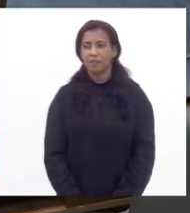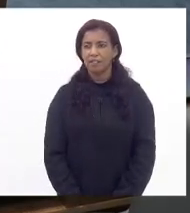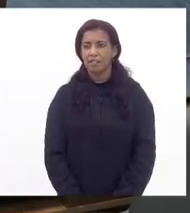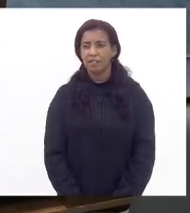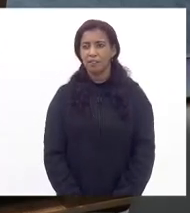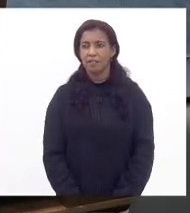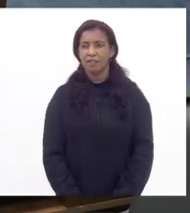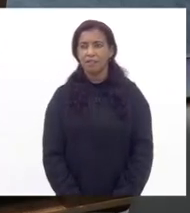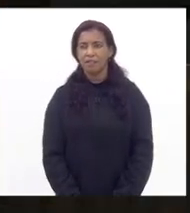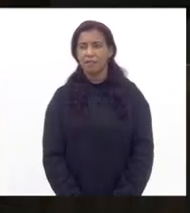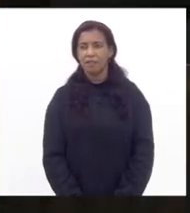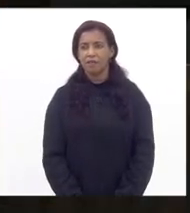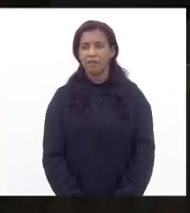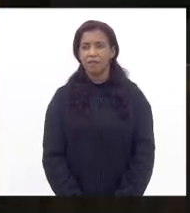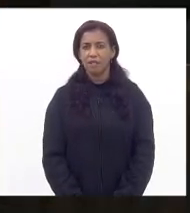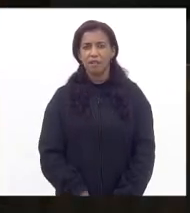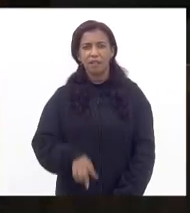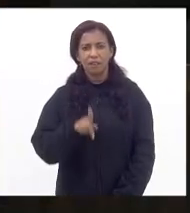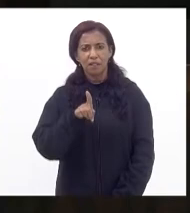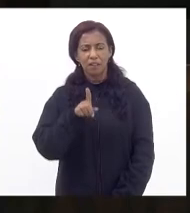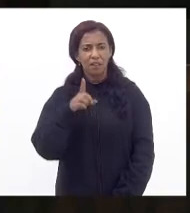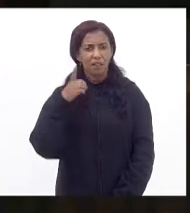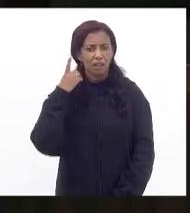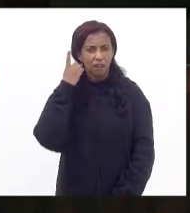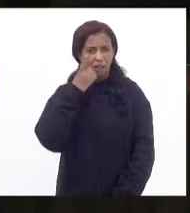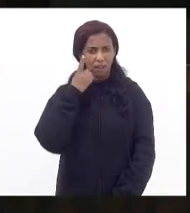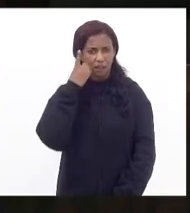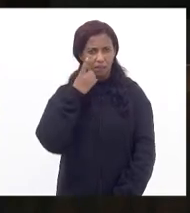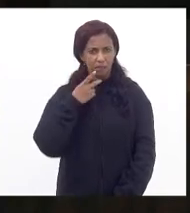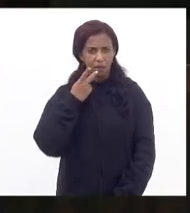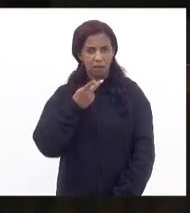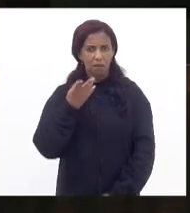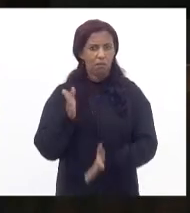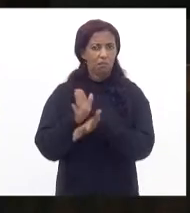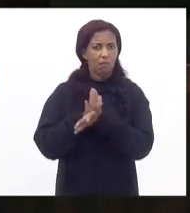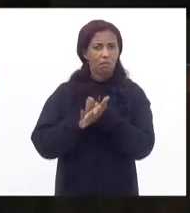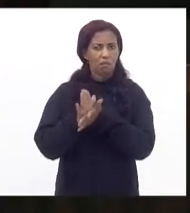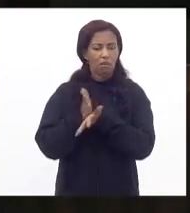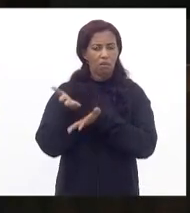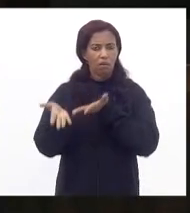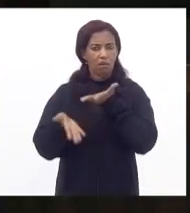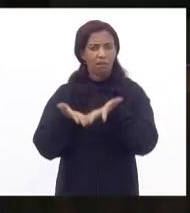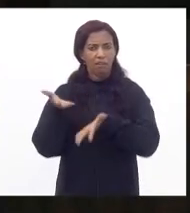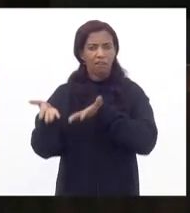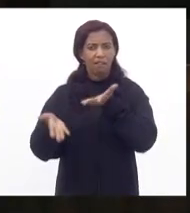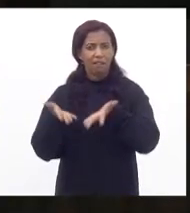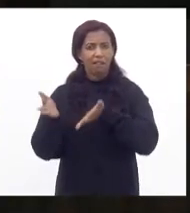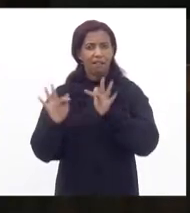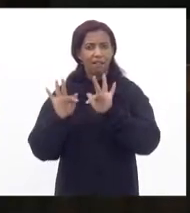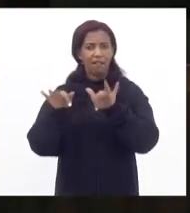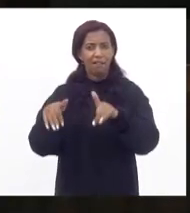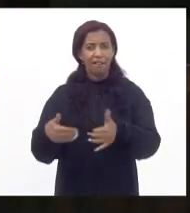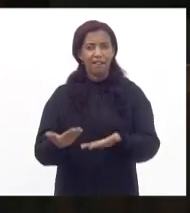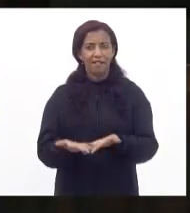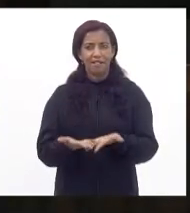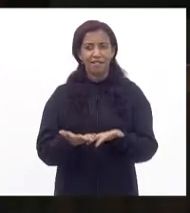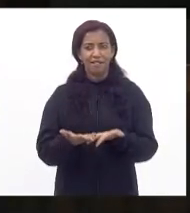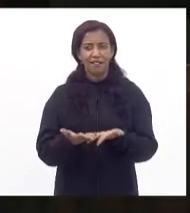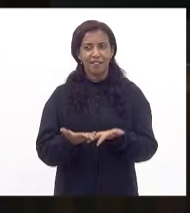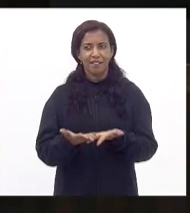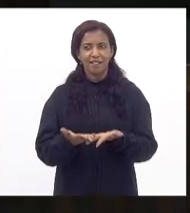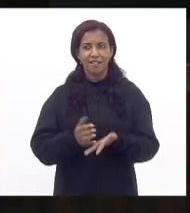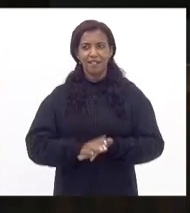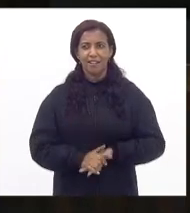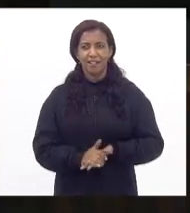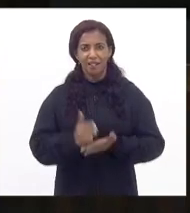deputado Daniel Gabelão deseja bom nada mais havendo a tratar no expediente final encerra-se o expediente